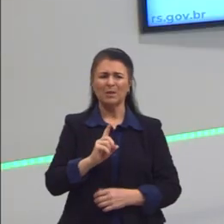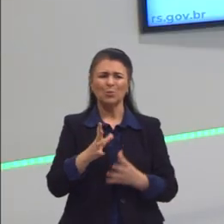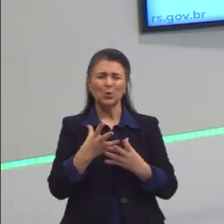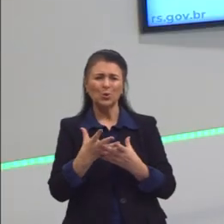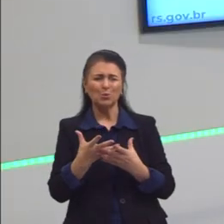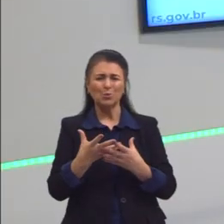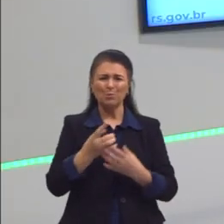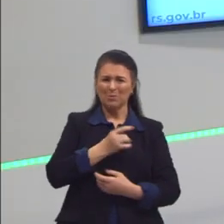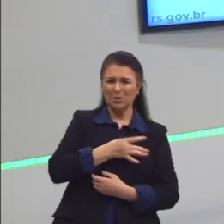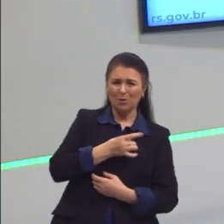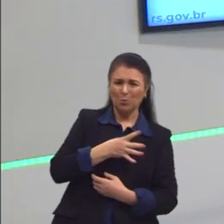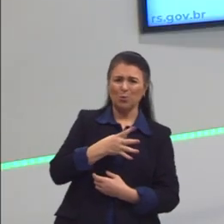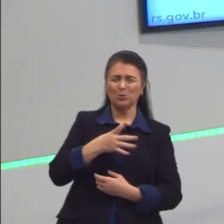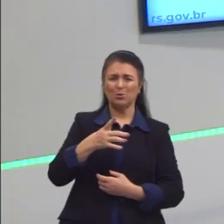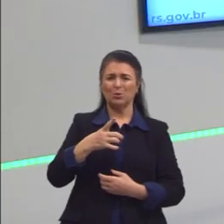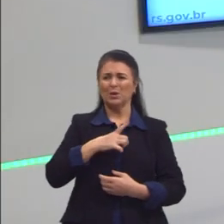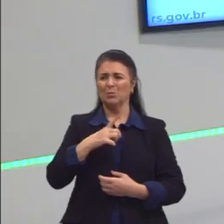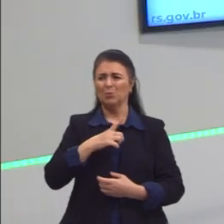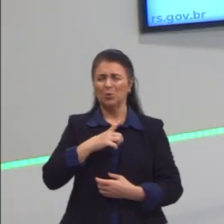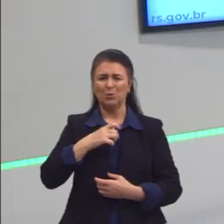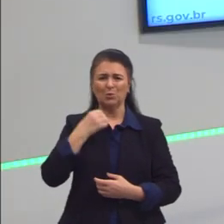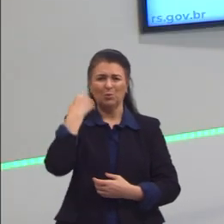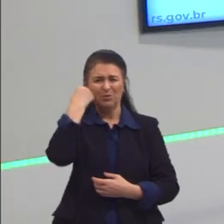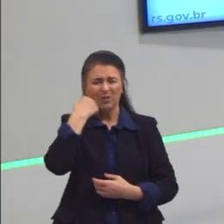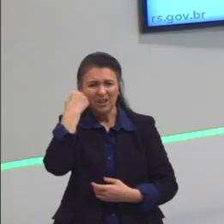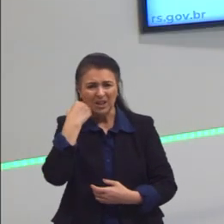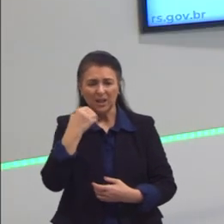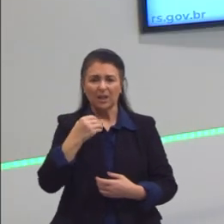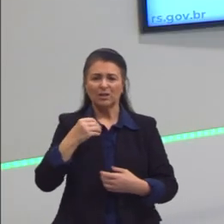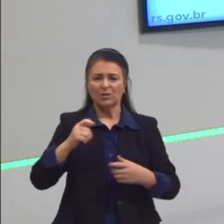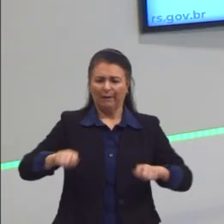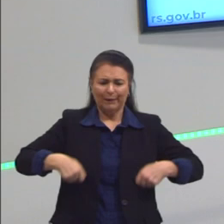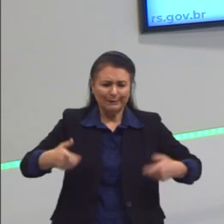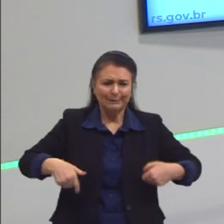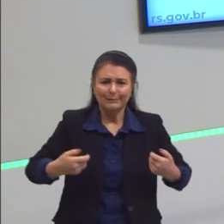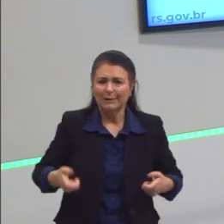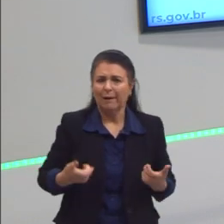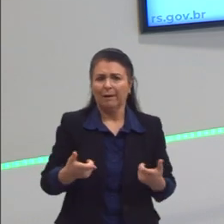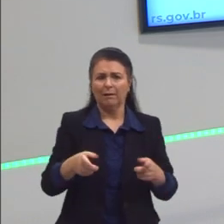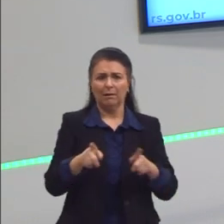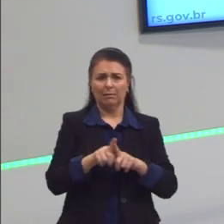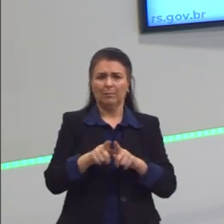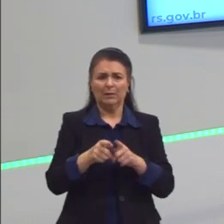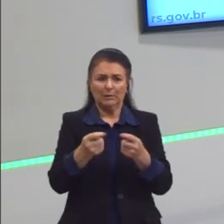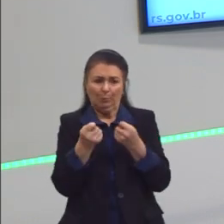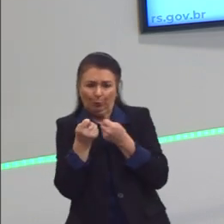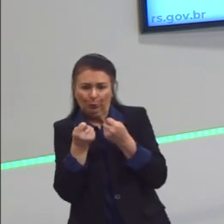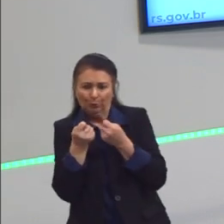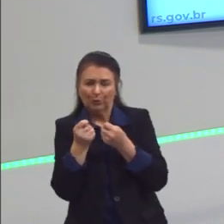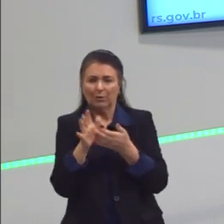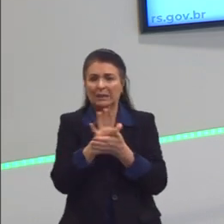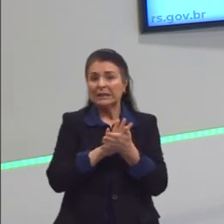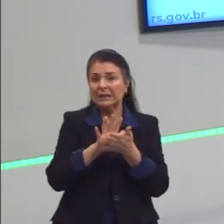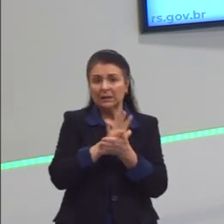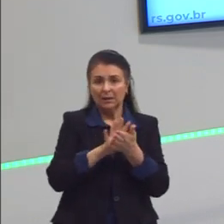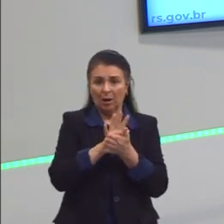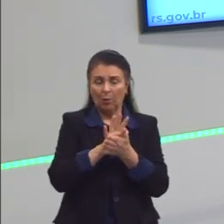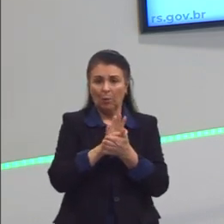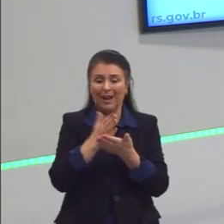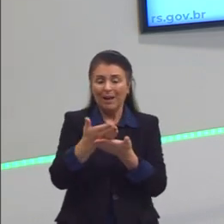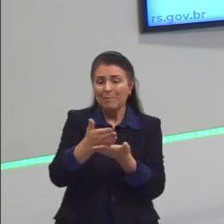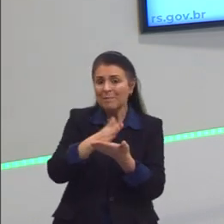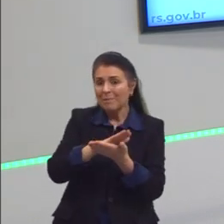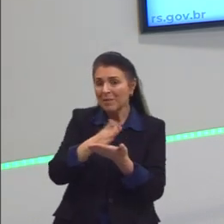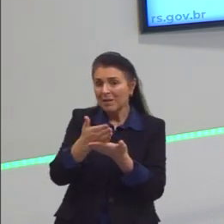valente, nem gastar demais, nem ser muito econômico. Então, dentro de um